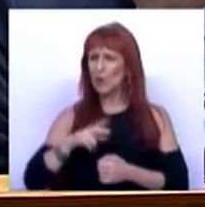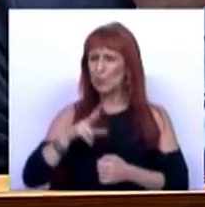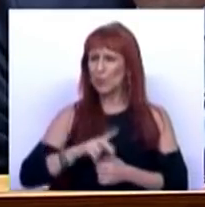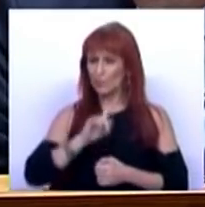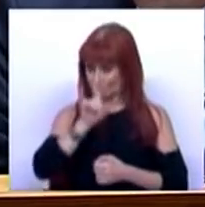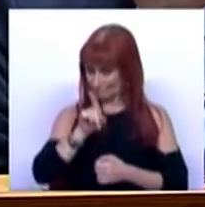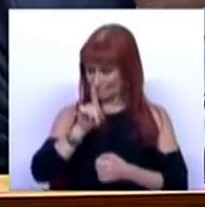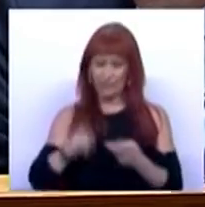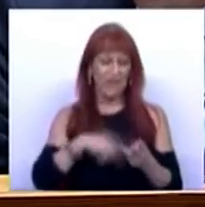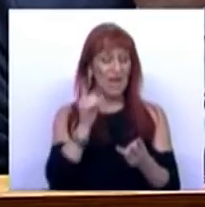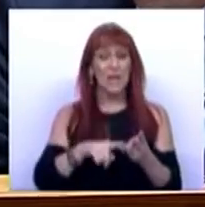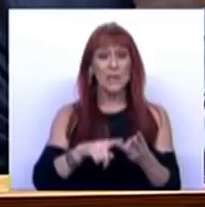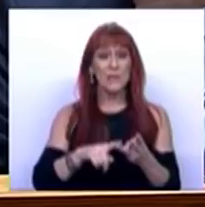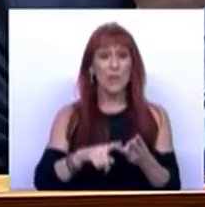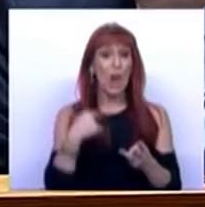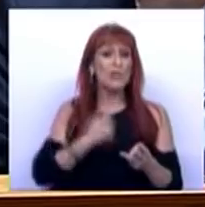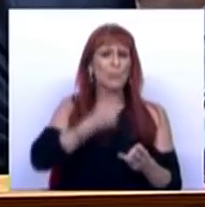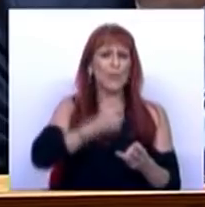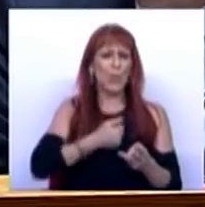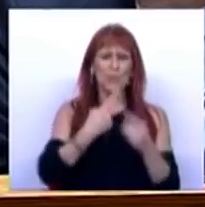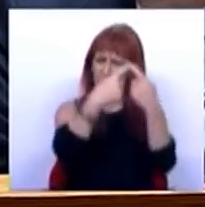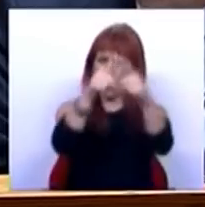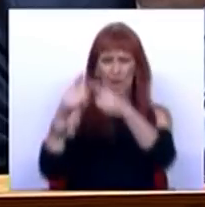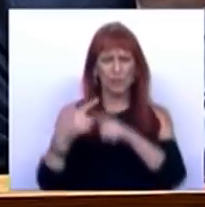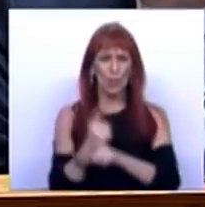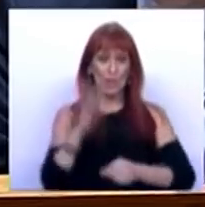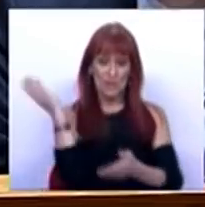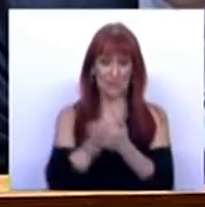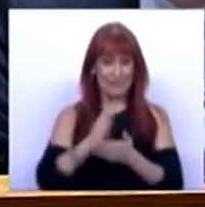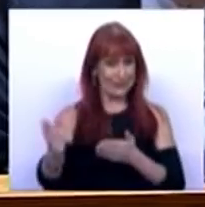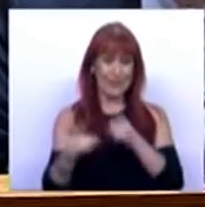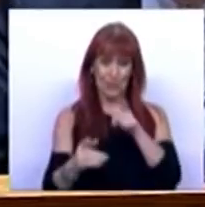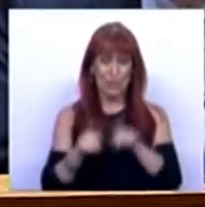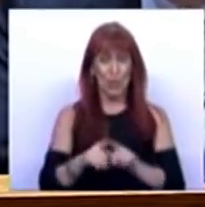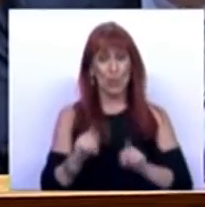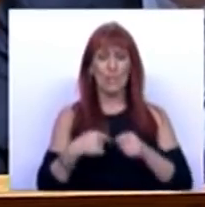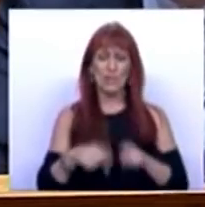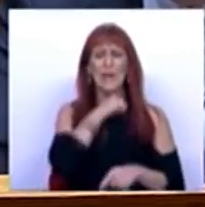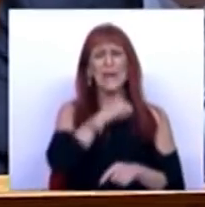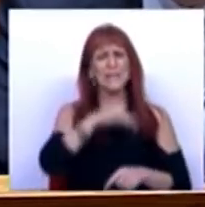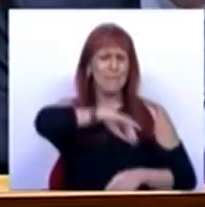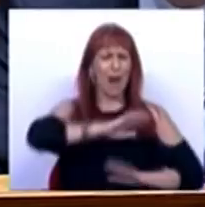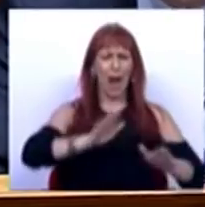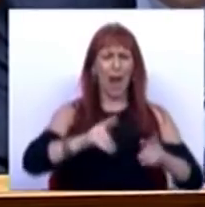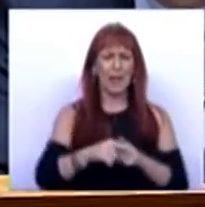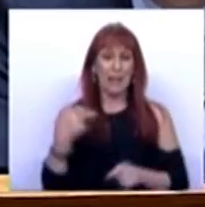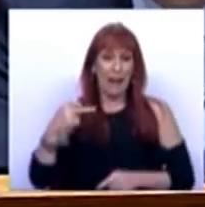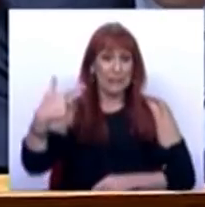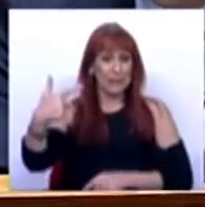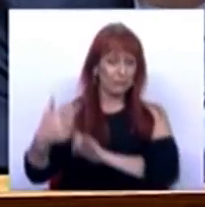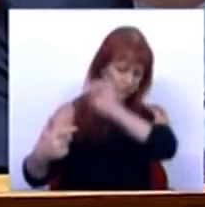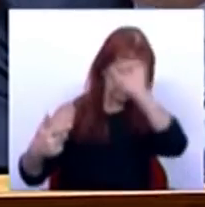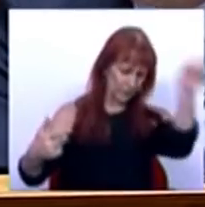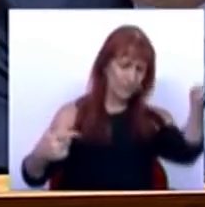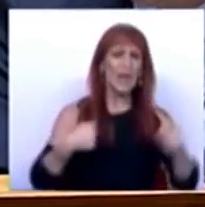nacional. E tem ainda uma experiência mais diversificada, porque a partir daí meteu uma licença sem vencimento na autoridade tributária